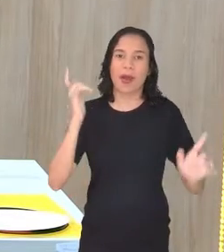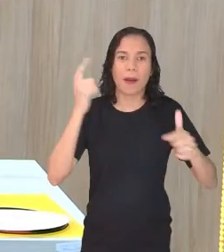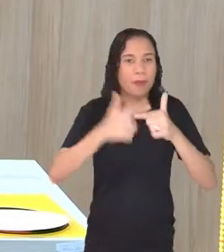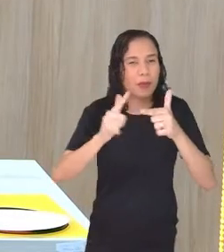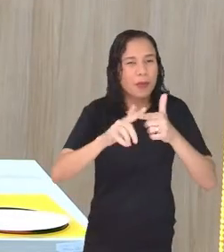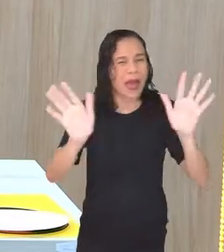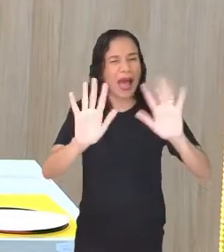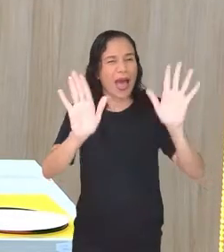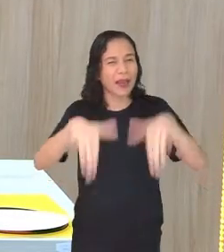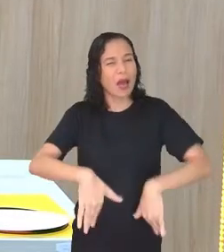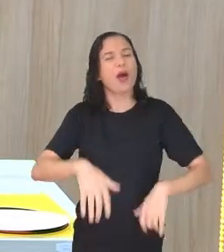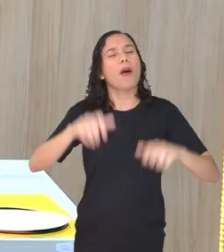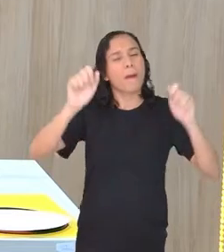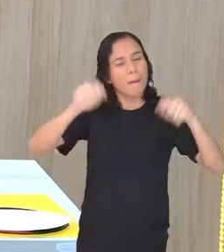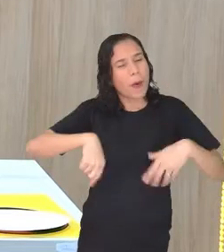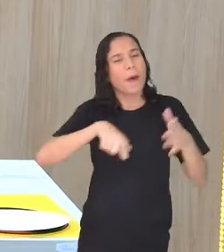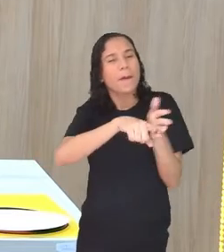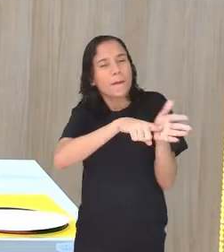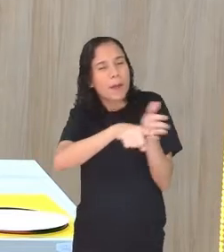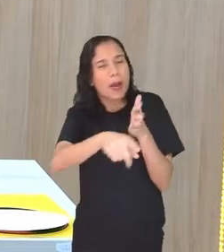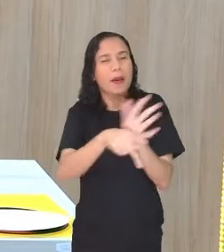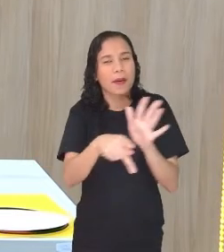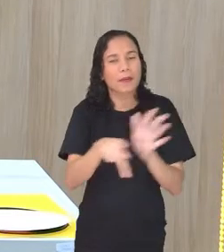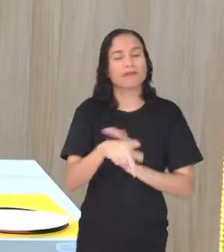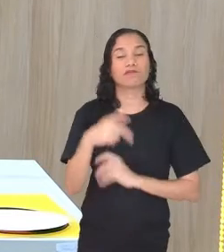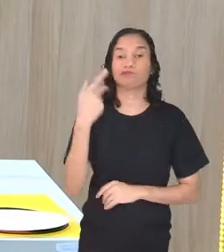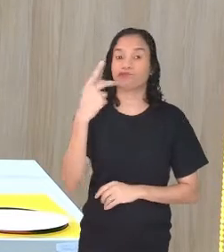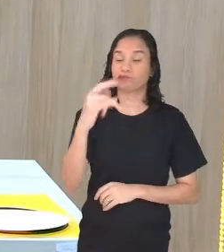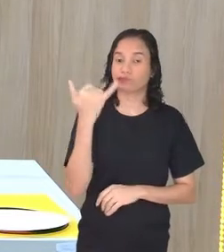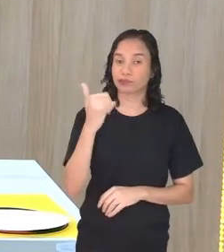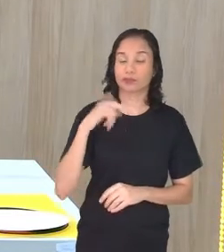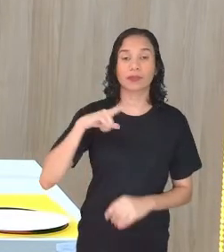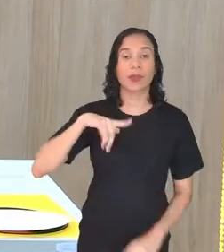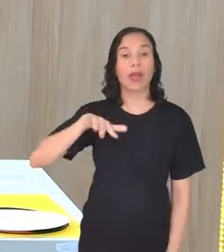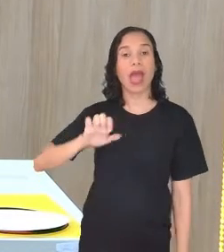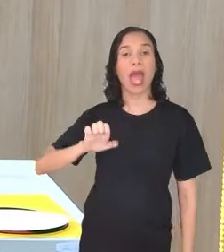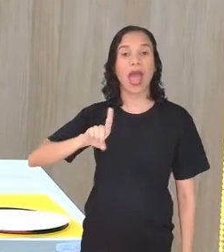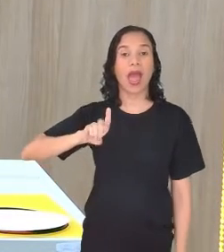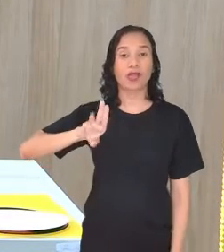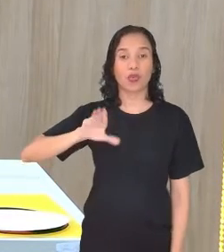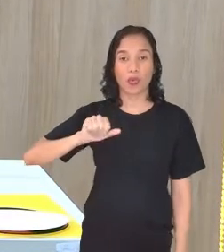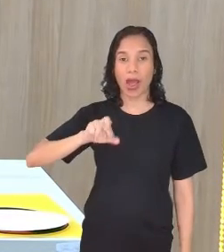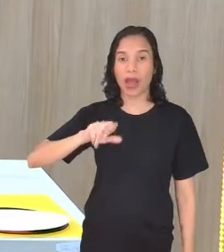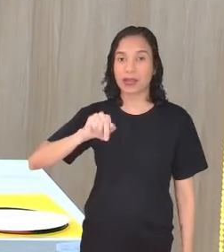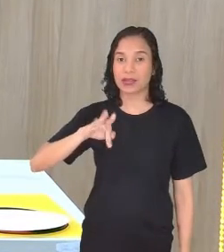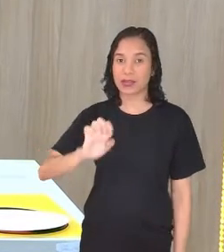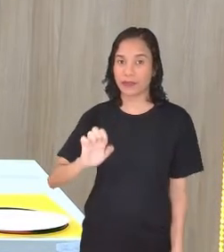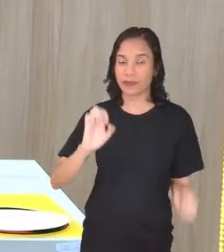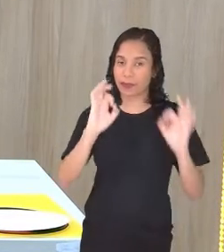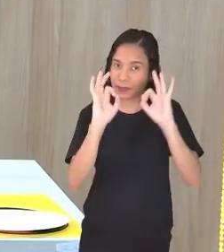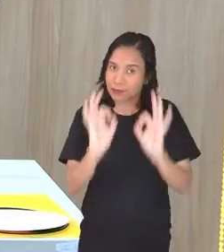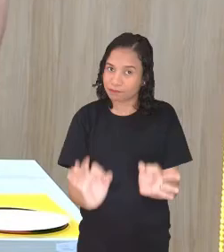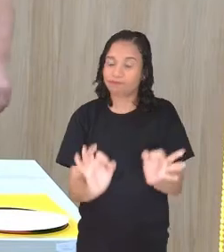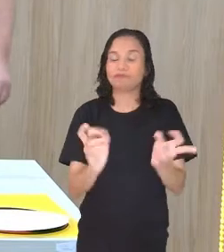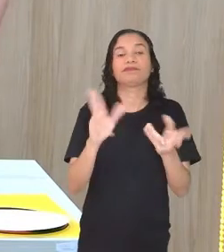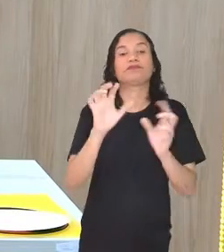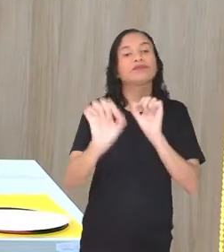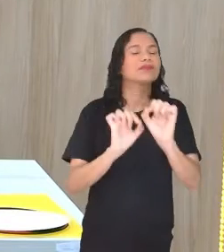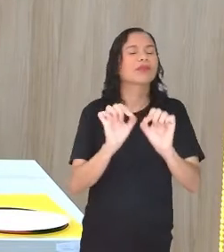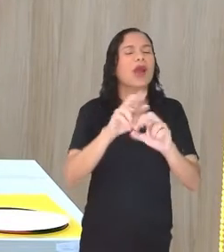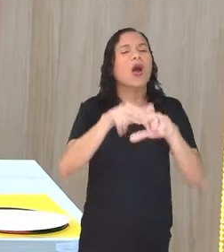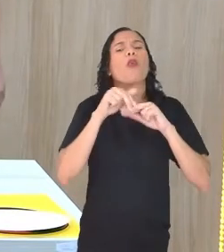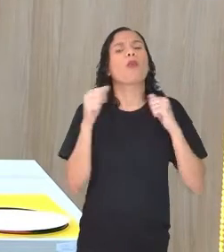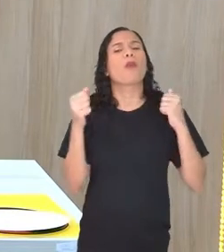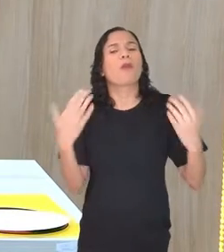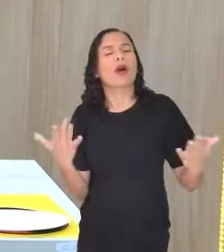problema. Vai lá na loja do aplicativo e baixa o Educa Recife. Então, gente... Para